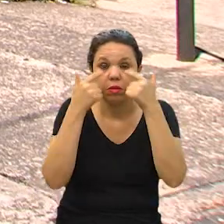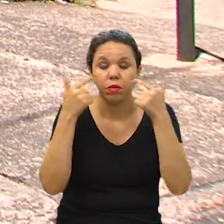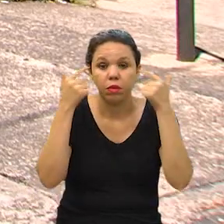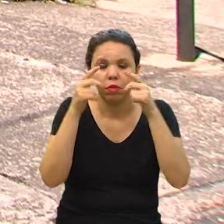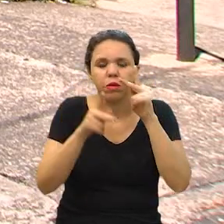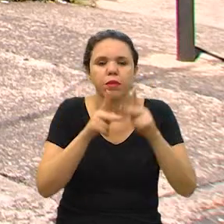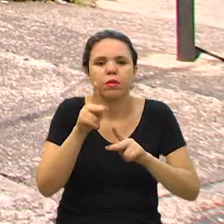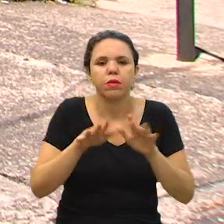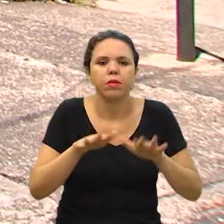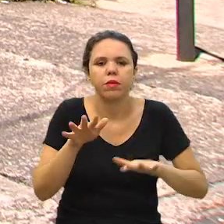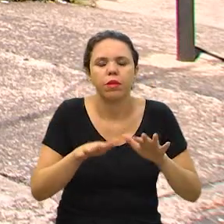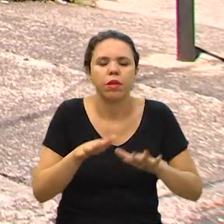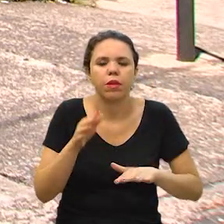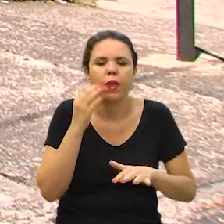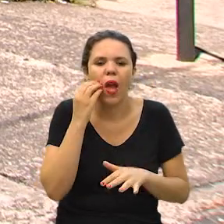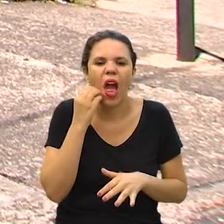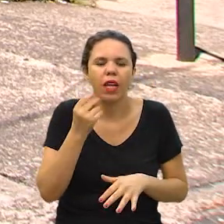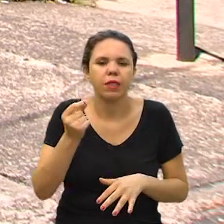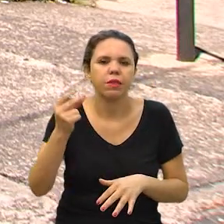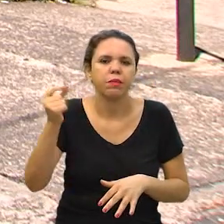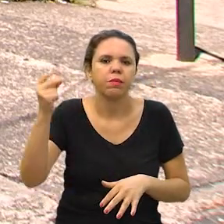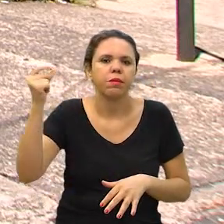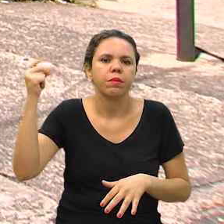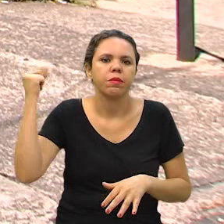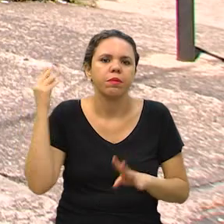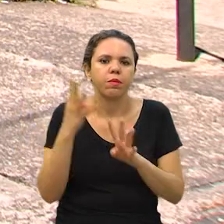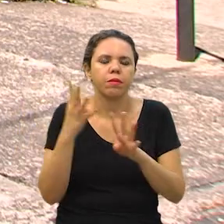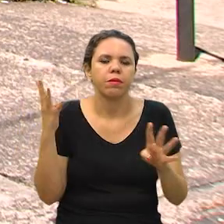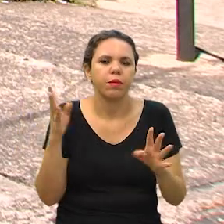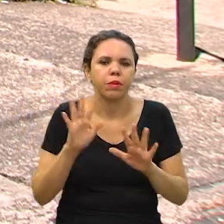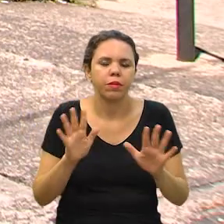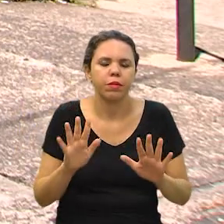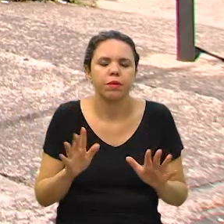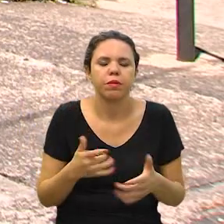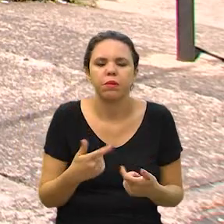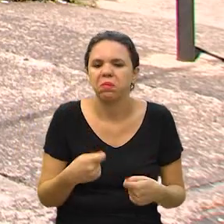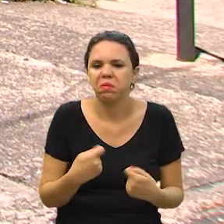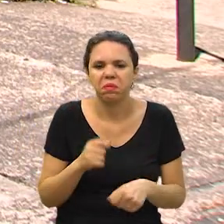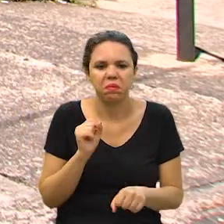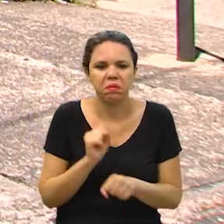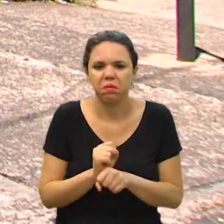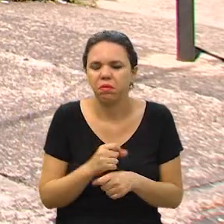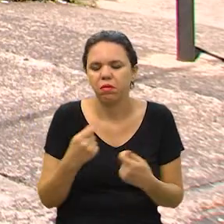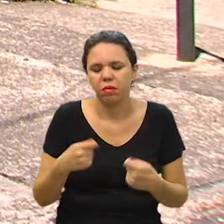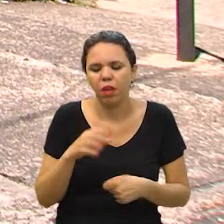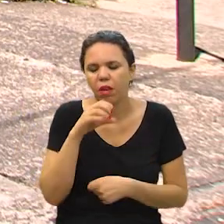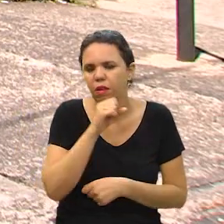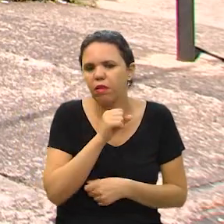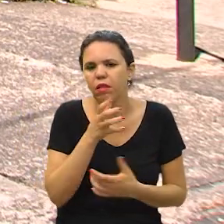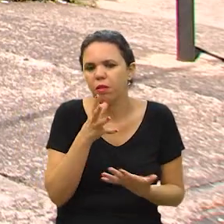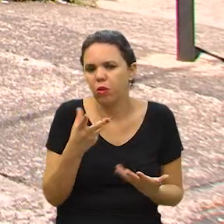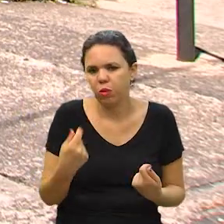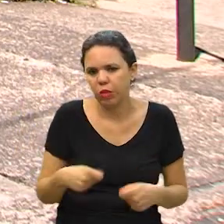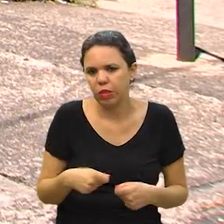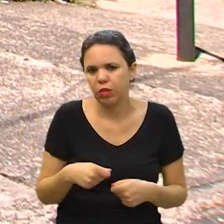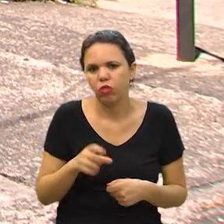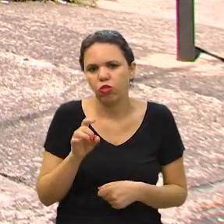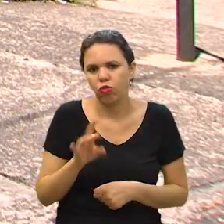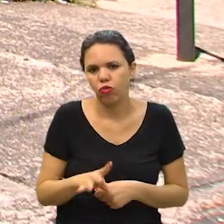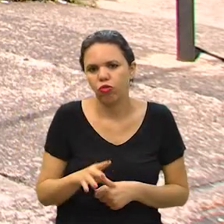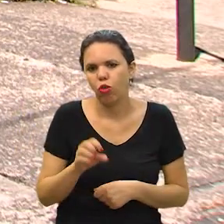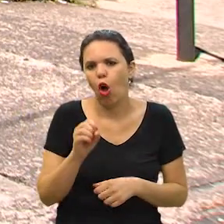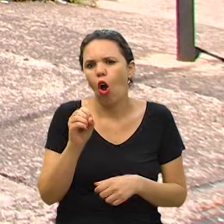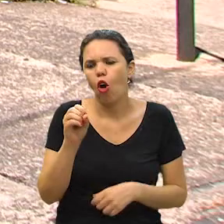queixas oculares. São pessoas que, muitas vezes, ficam muito tempo numa fila de espera e que não necessariamente precisariam